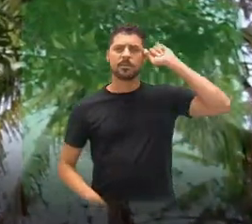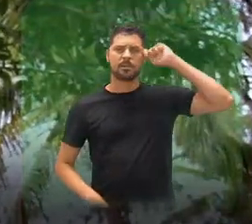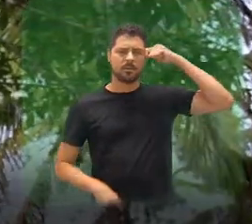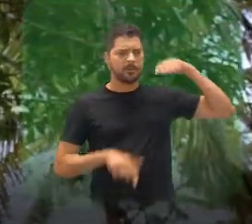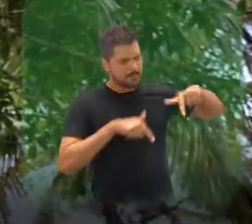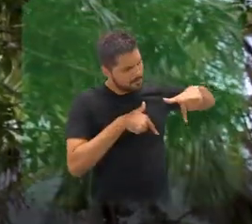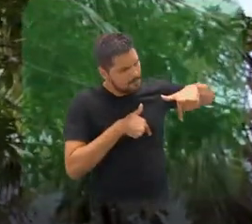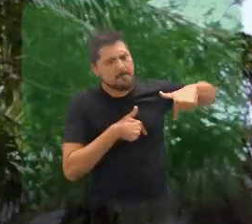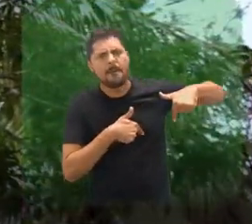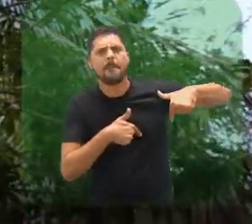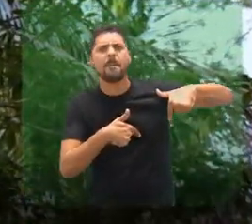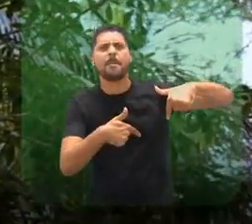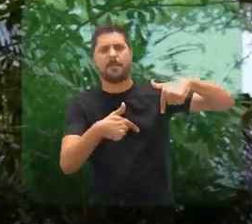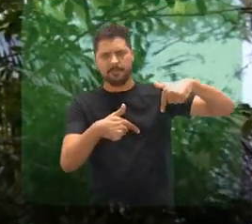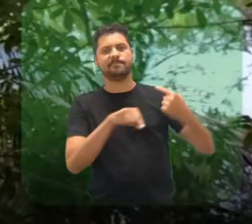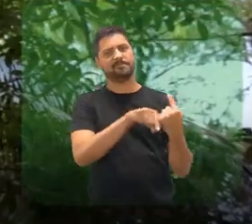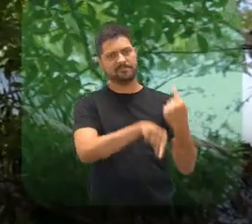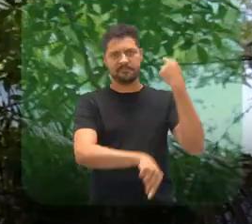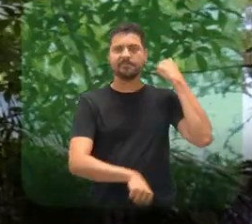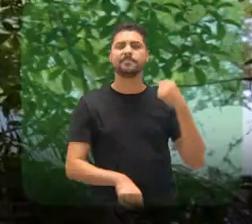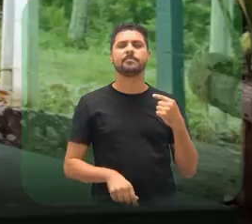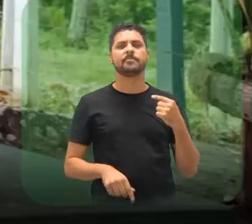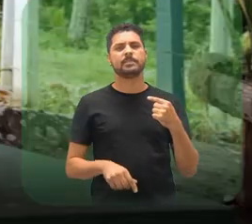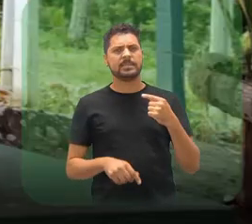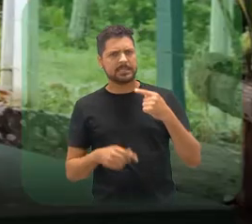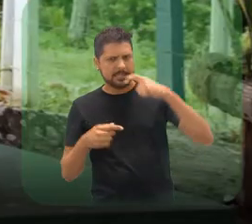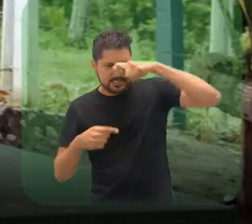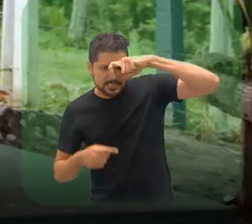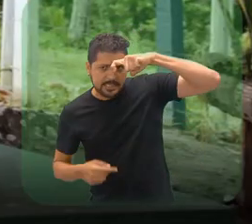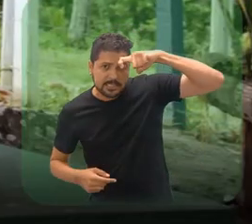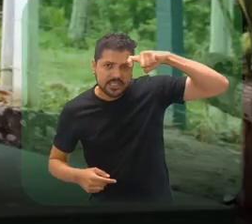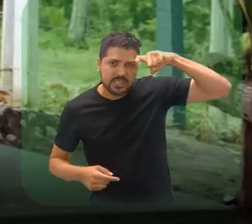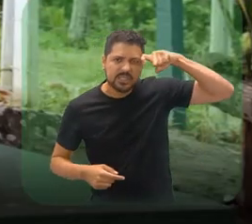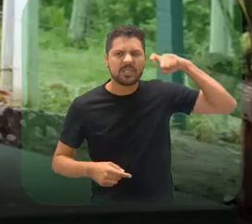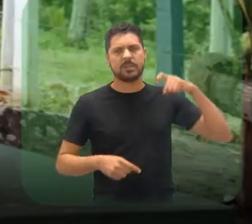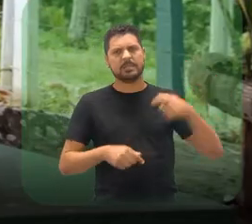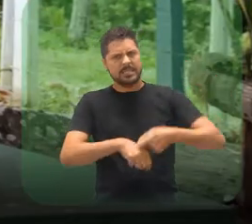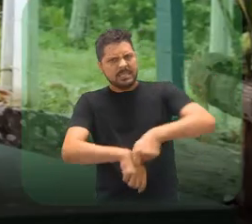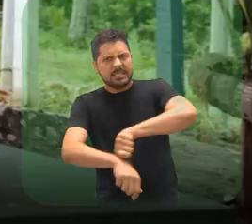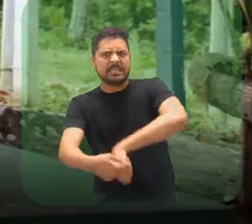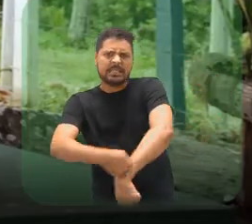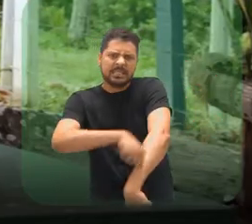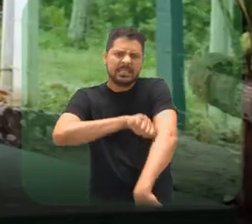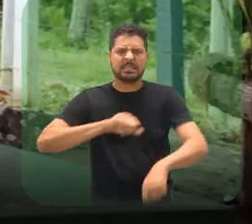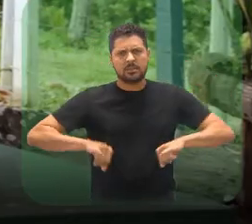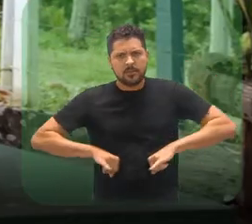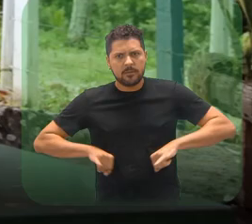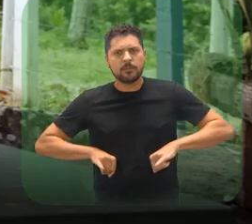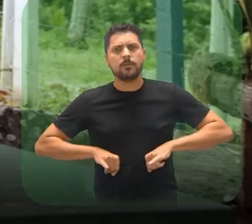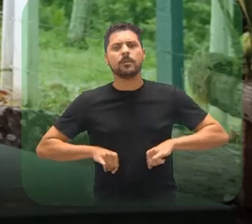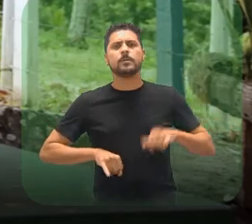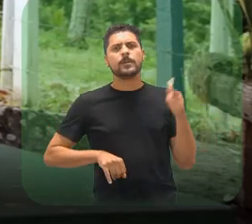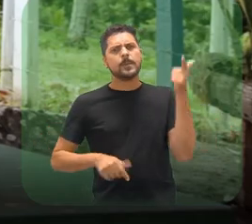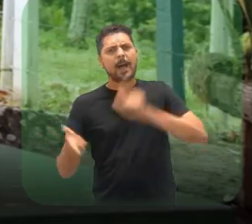homens negros travaram lutas anteriores, né? Derramaram suor, lágrima e sangue